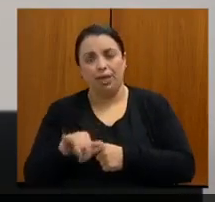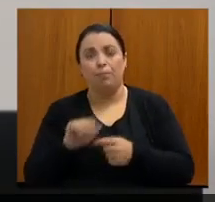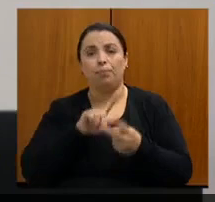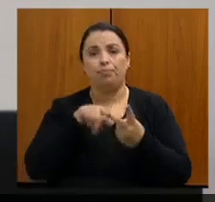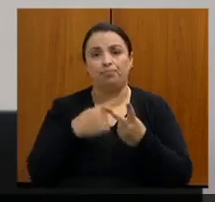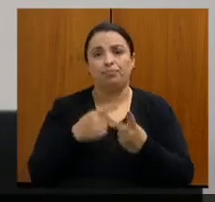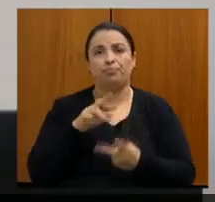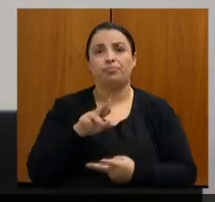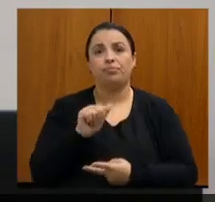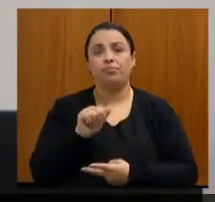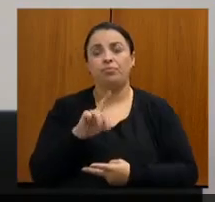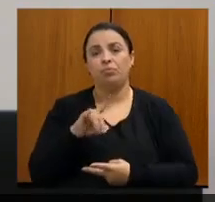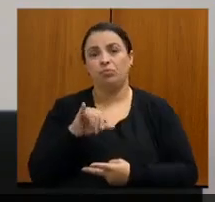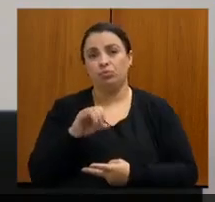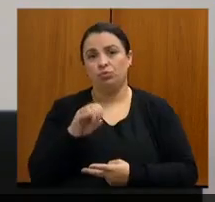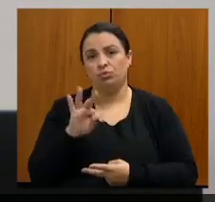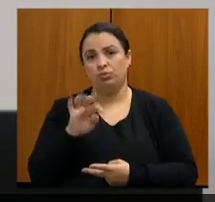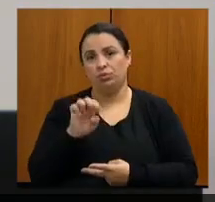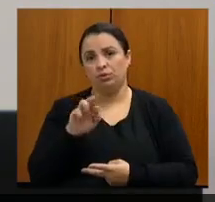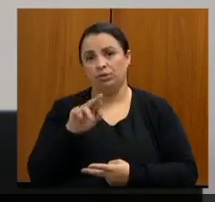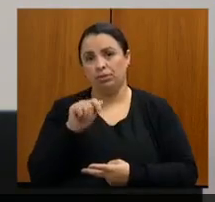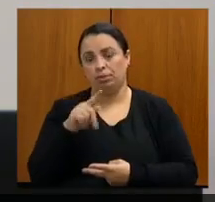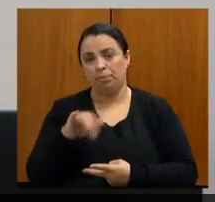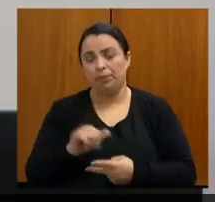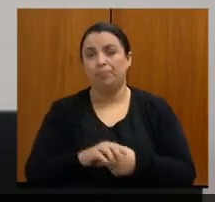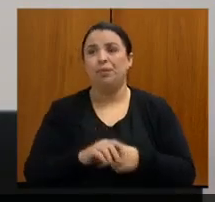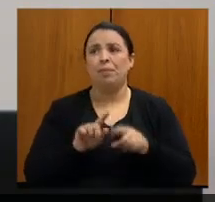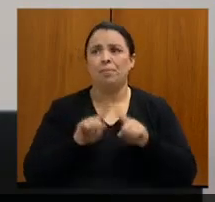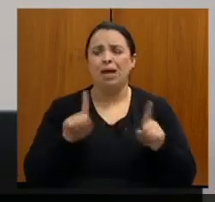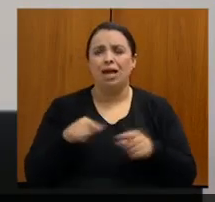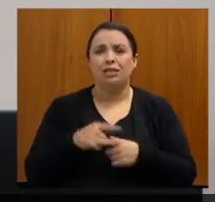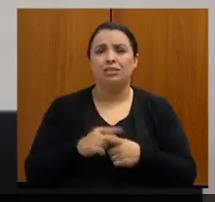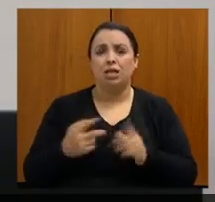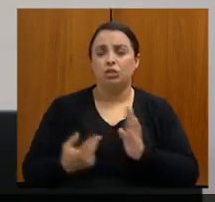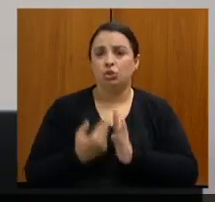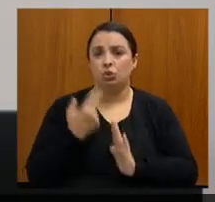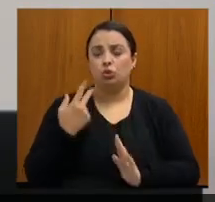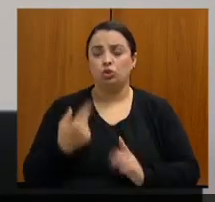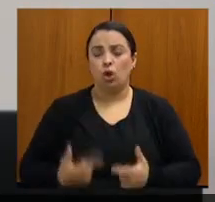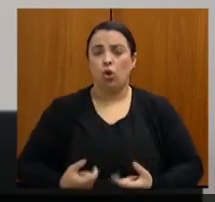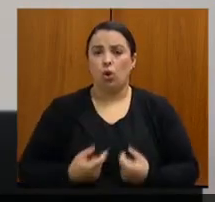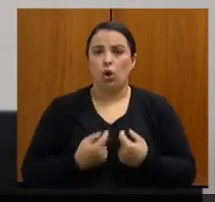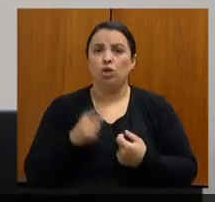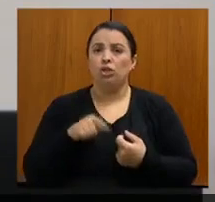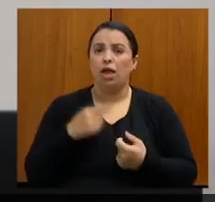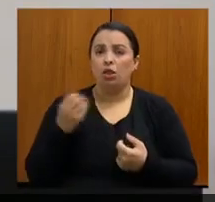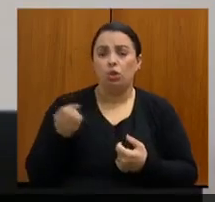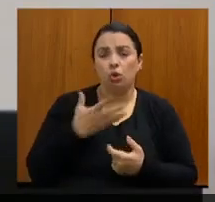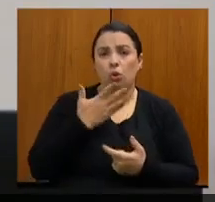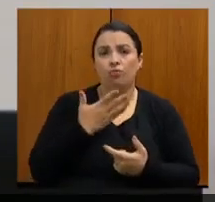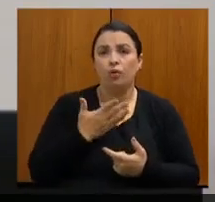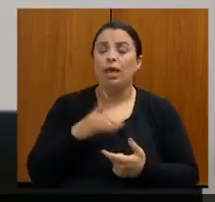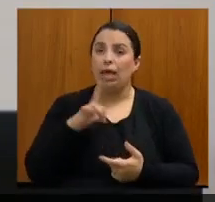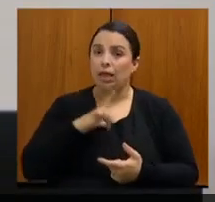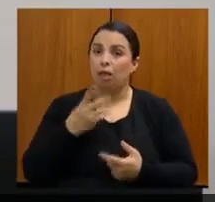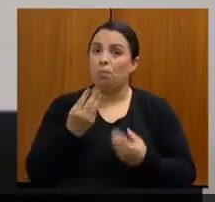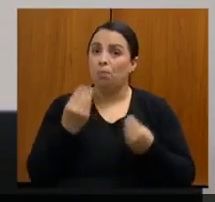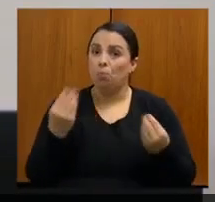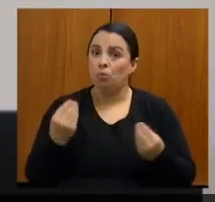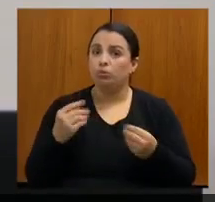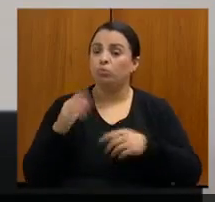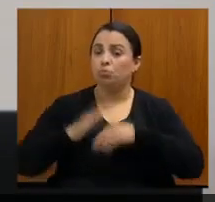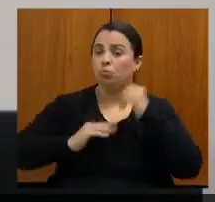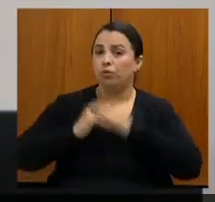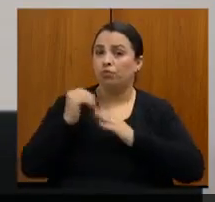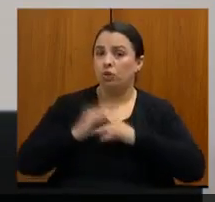especialidade recente. E hoje, nós temos muitos cirurgiões dedicados à cirurgia oncológica. Só que nem